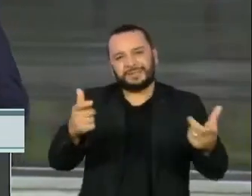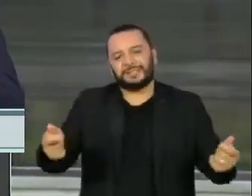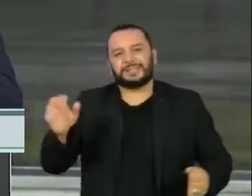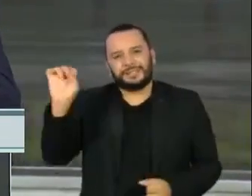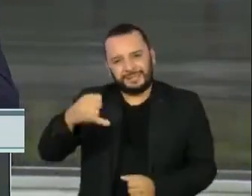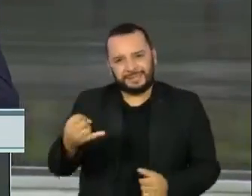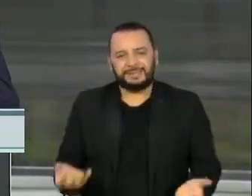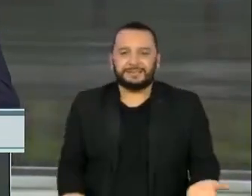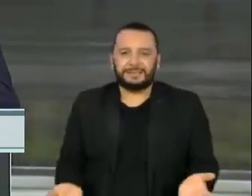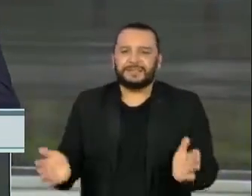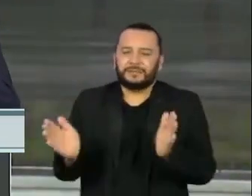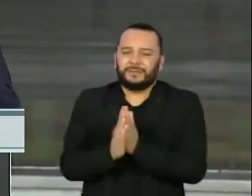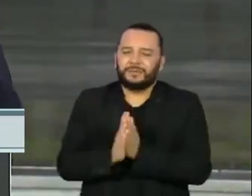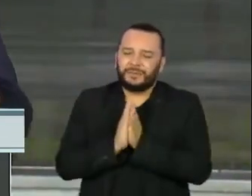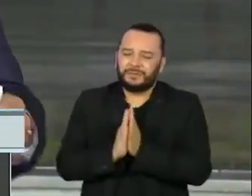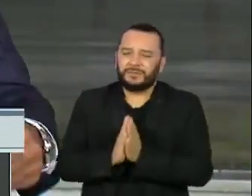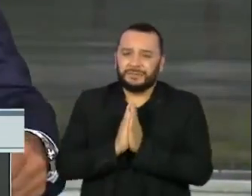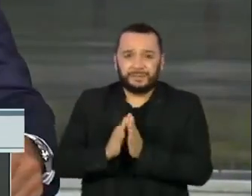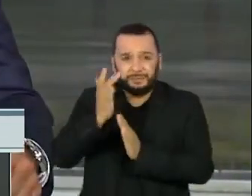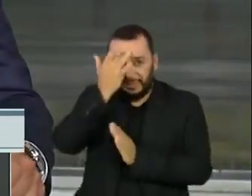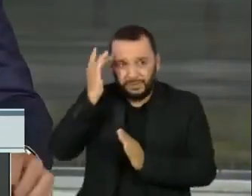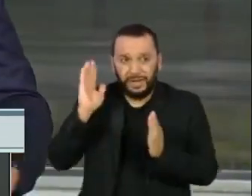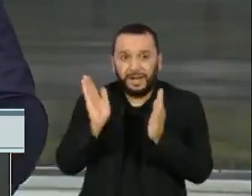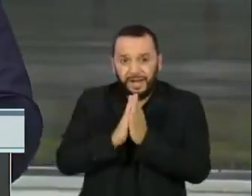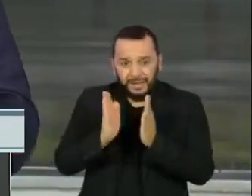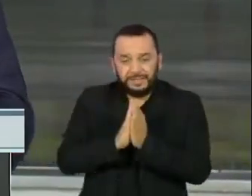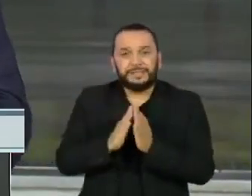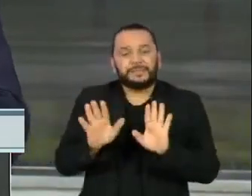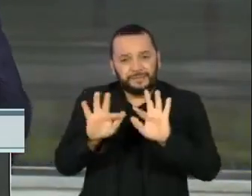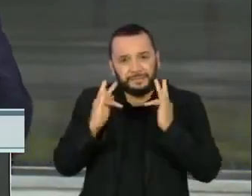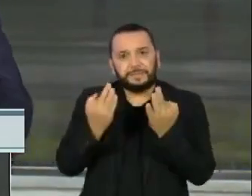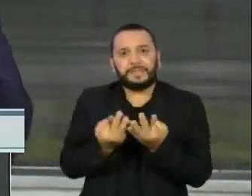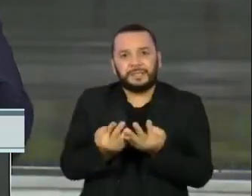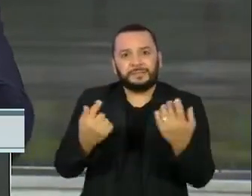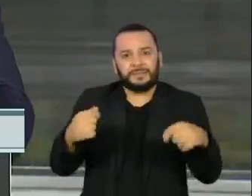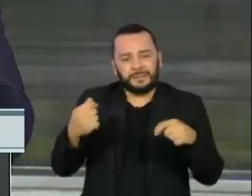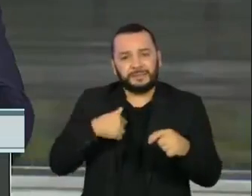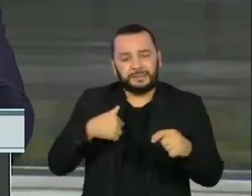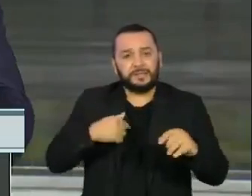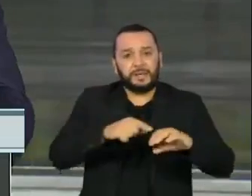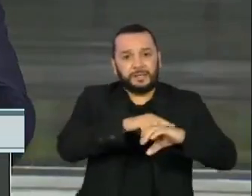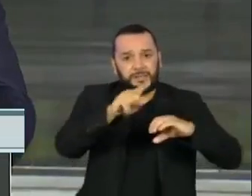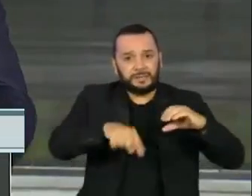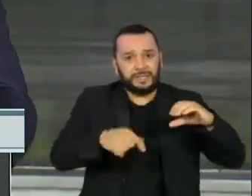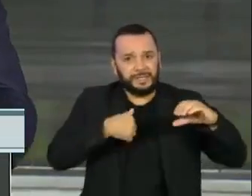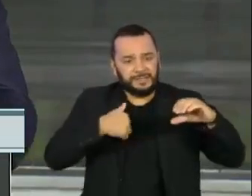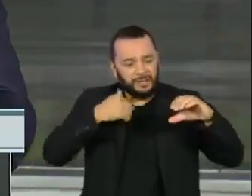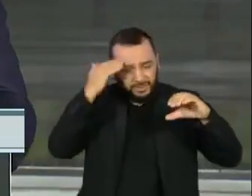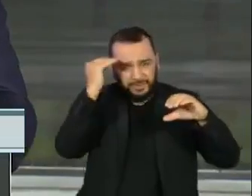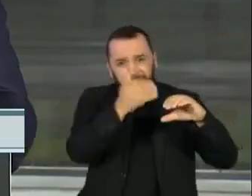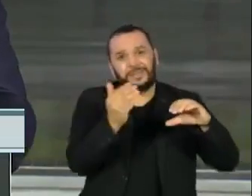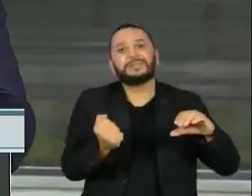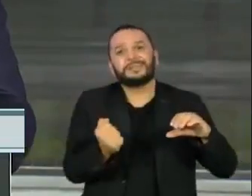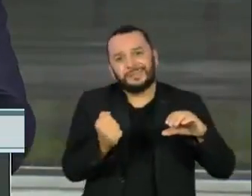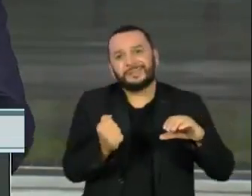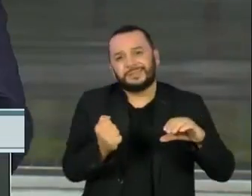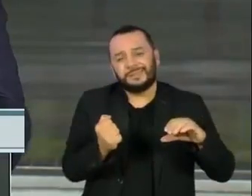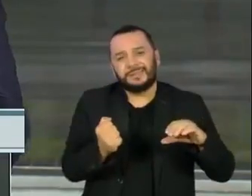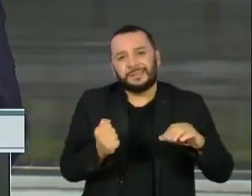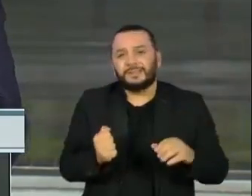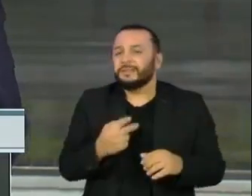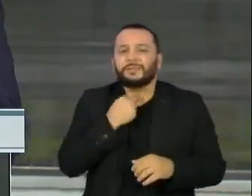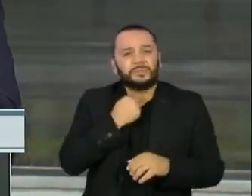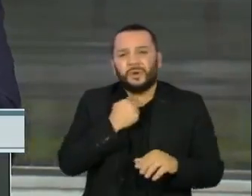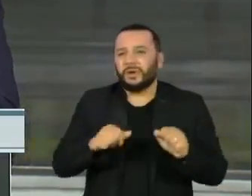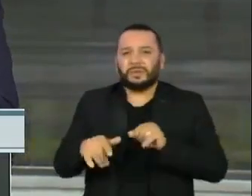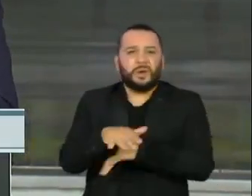aqui, que as pessoas em suas casas, nos seus lares, respeitem a orientação de não fazerem aglomerações que orientem seus